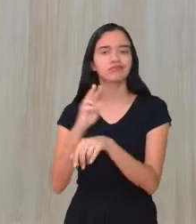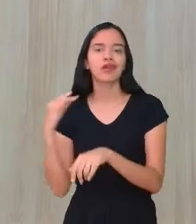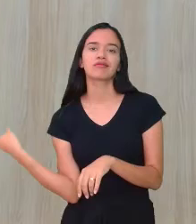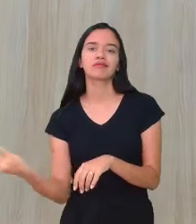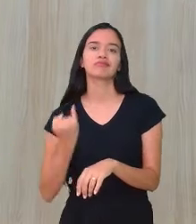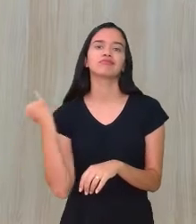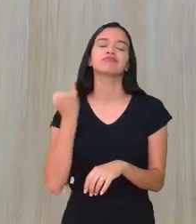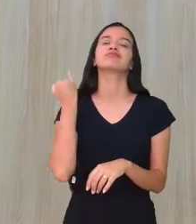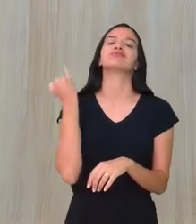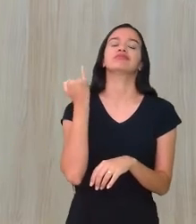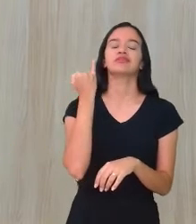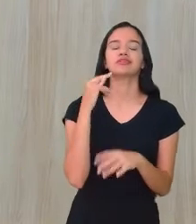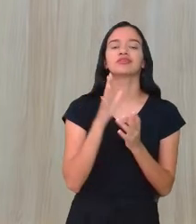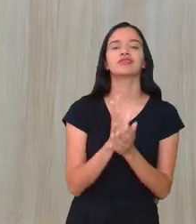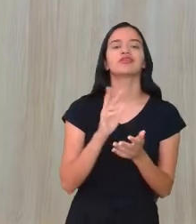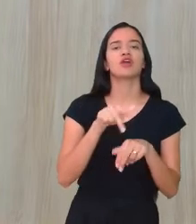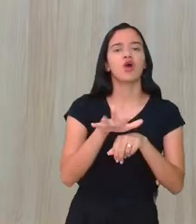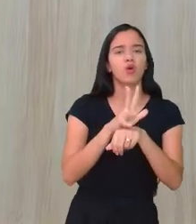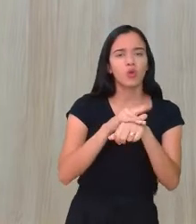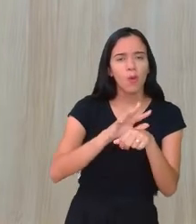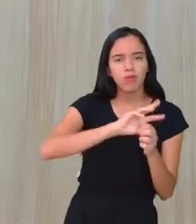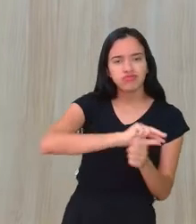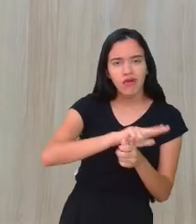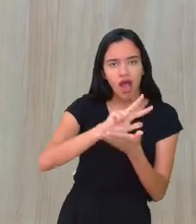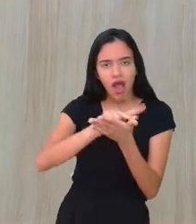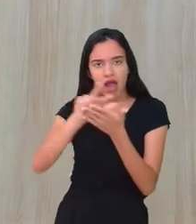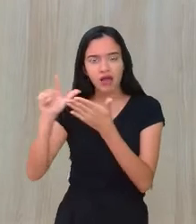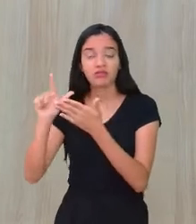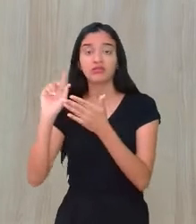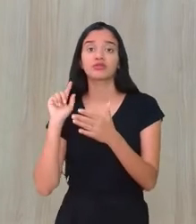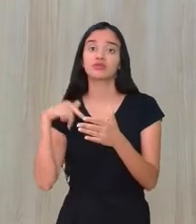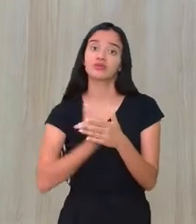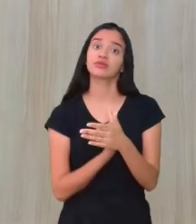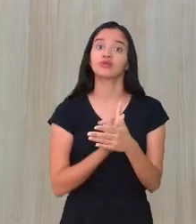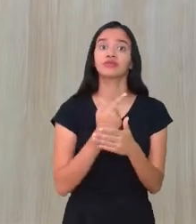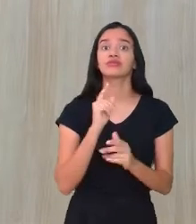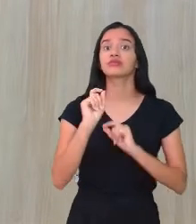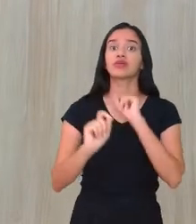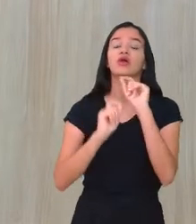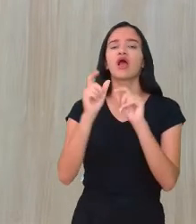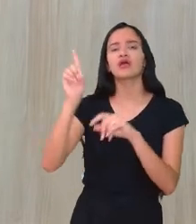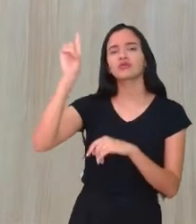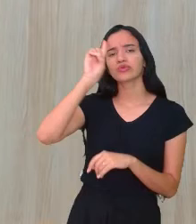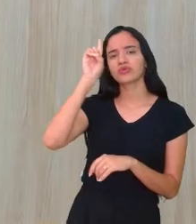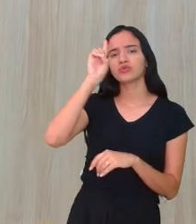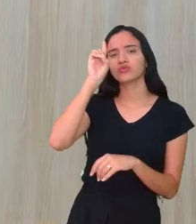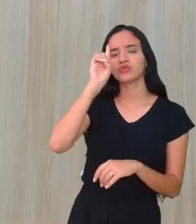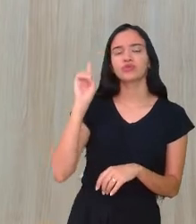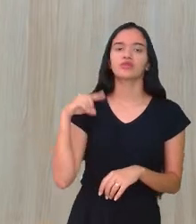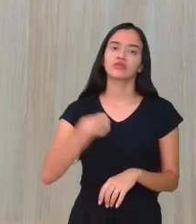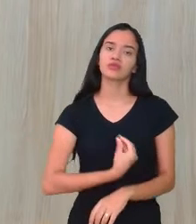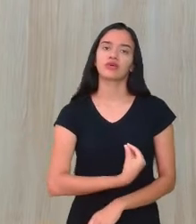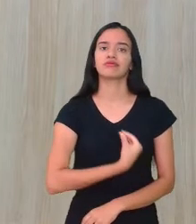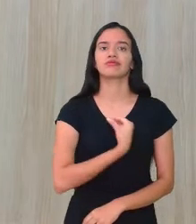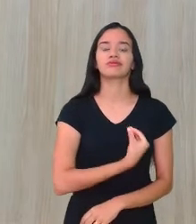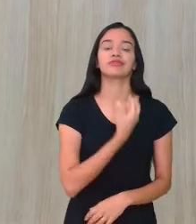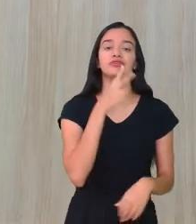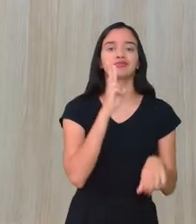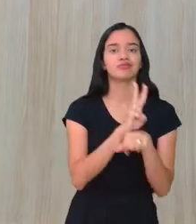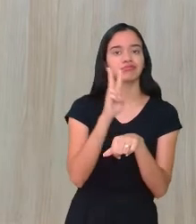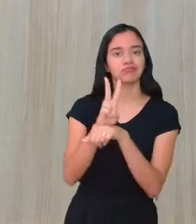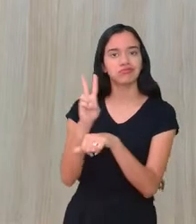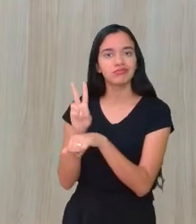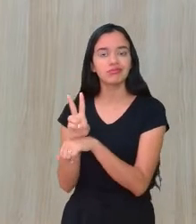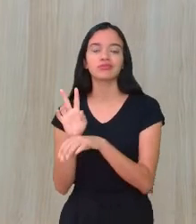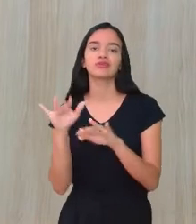importante, de uma série de doenças. Então, nós devemos colocar diariamente na nossa vida essa questão de prevenir